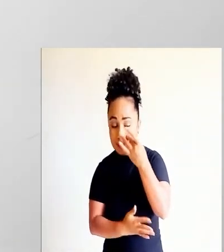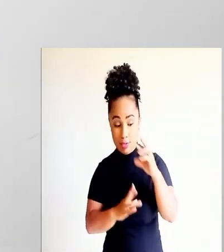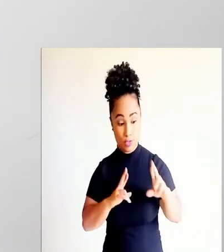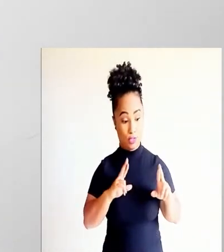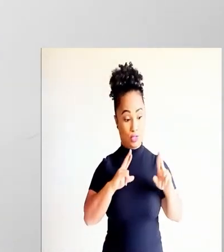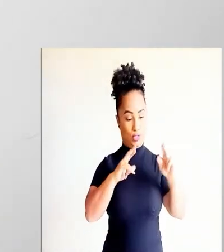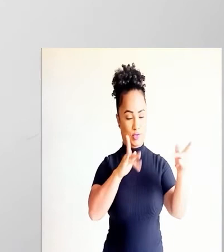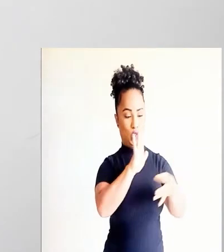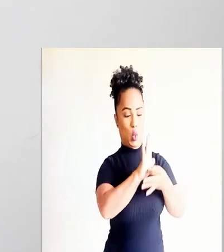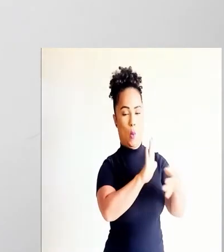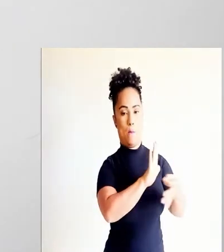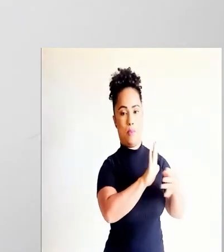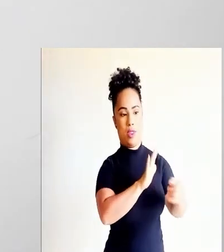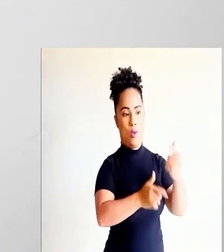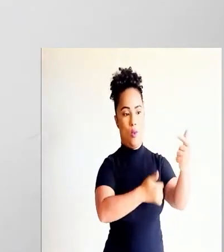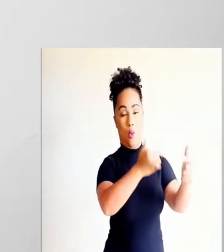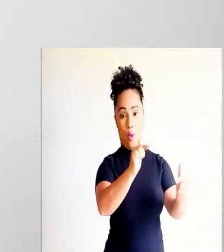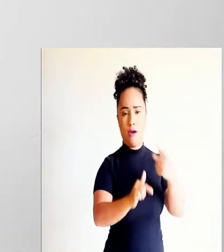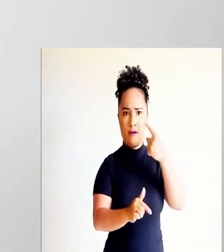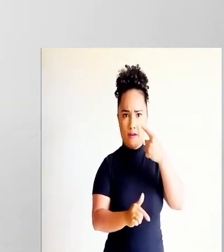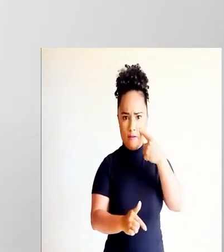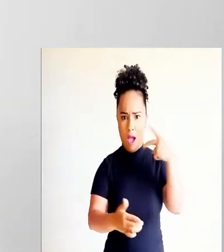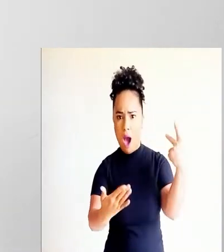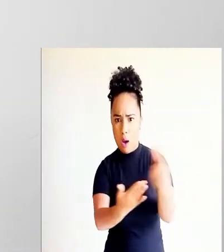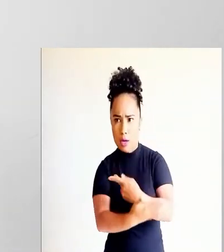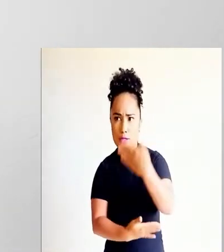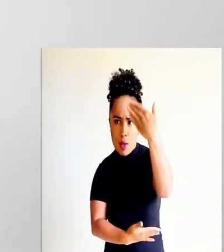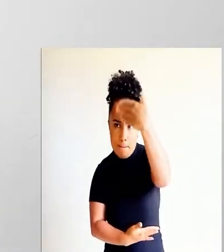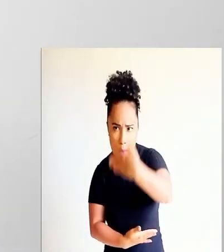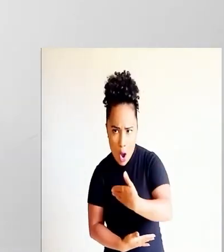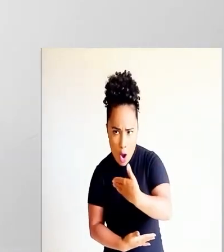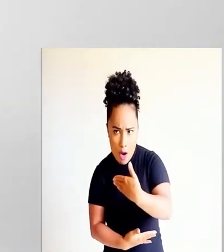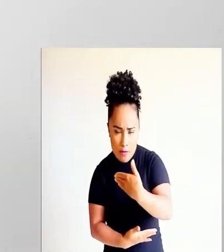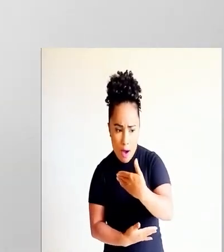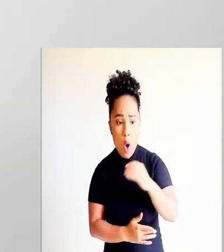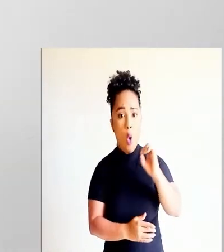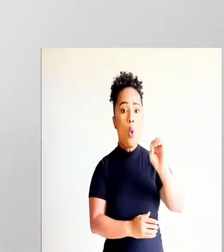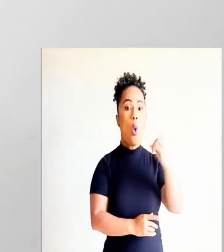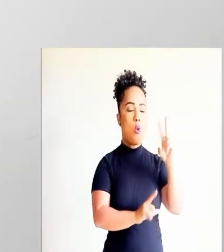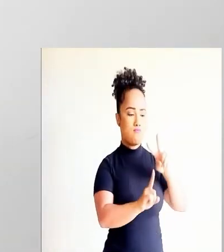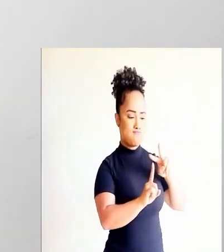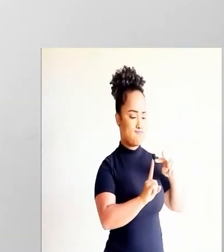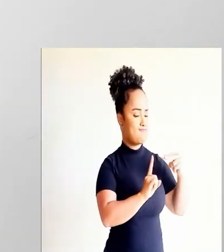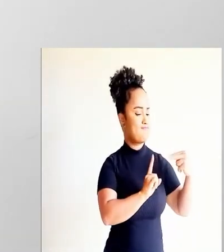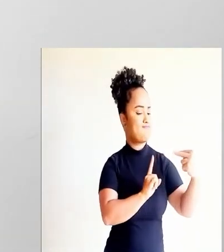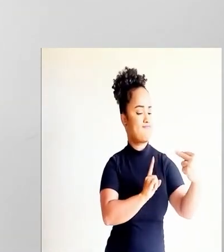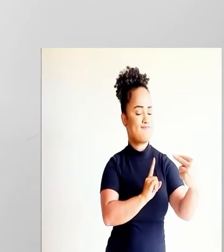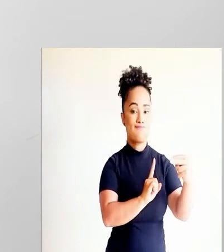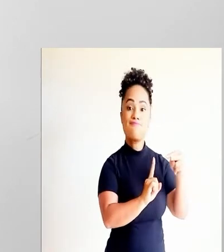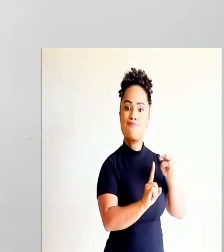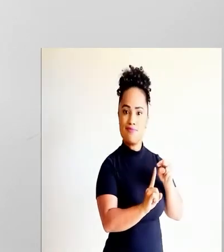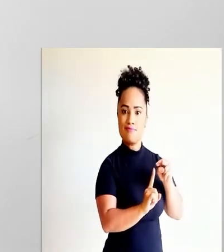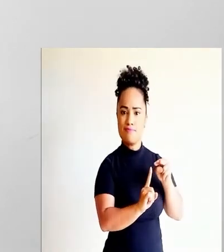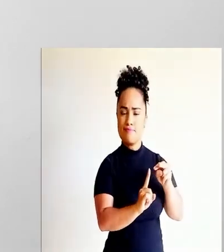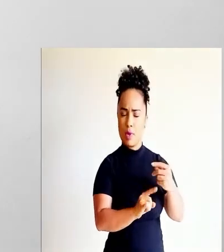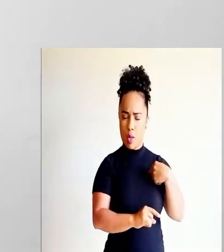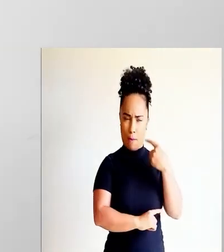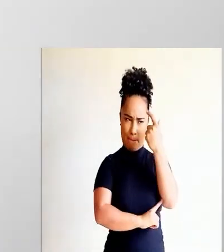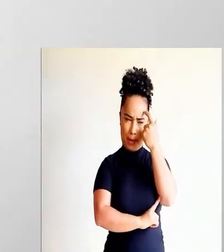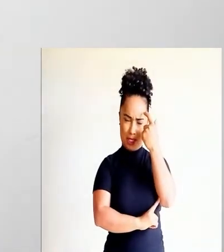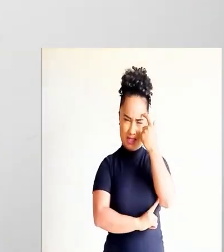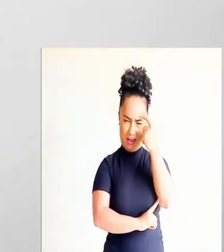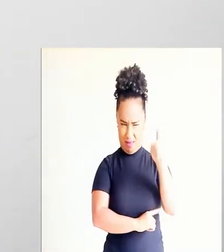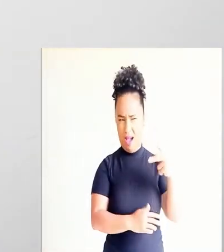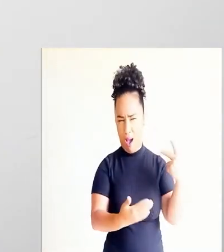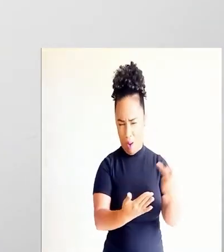fato. O que é isso? Diferenciar o que é acontecimento e o que é um ponto de vista em relação àquele acontecimento.